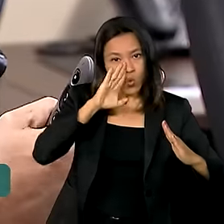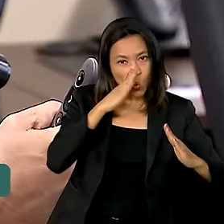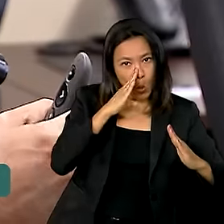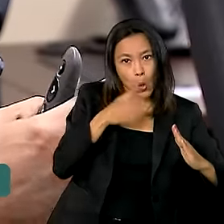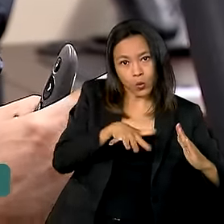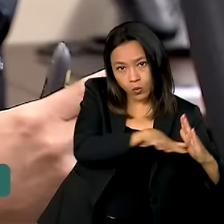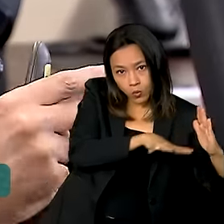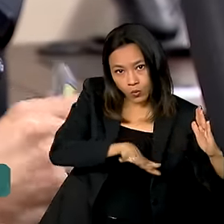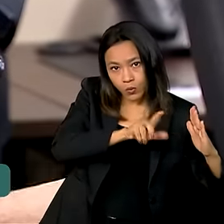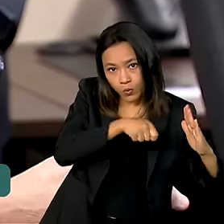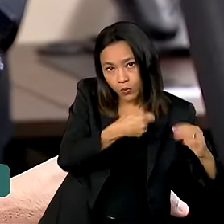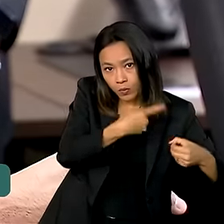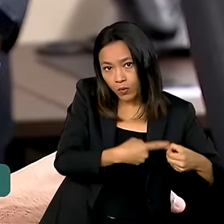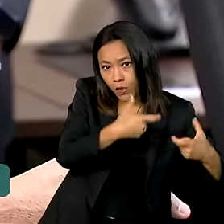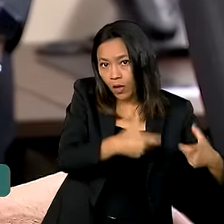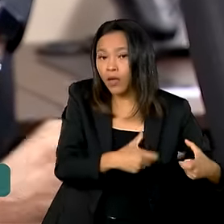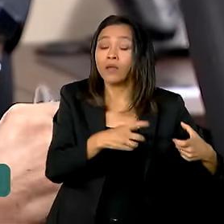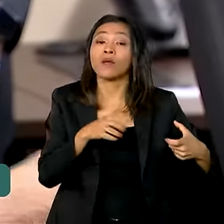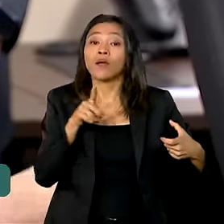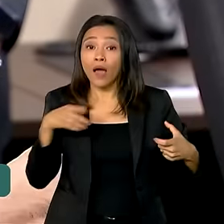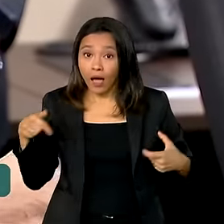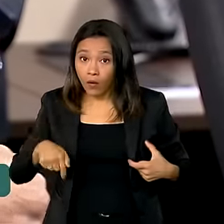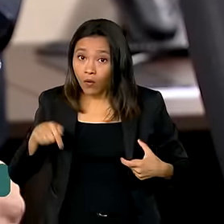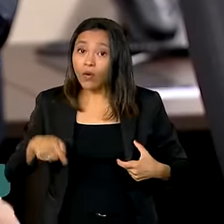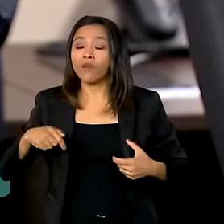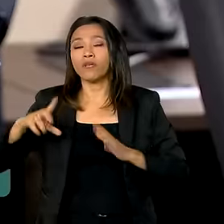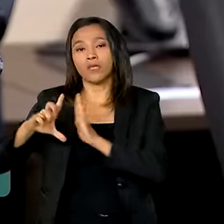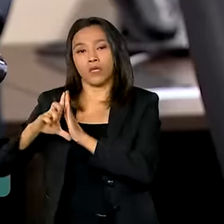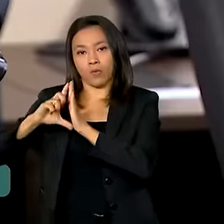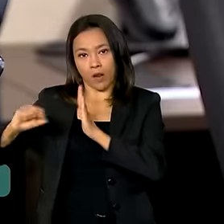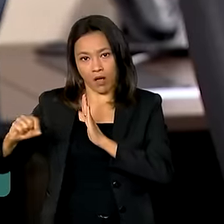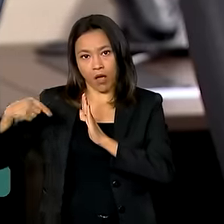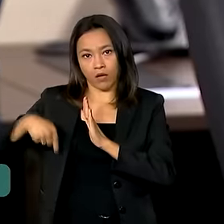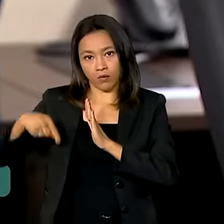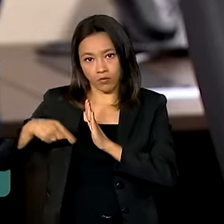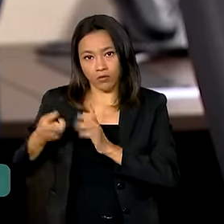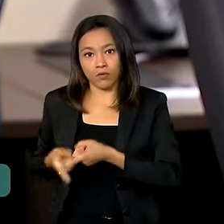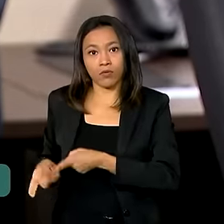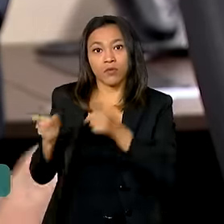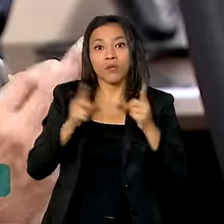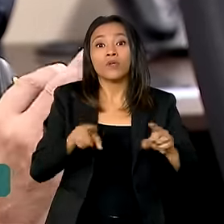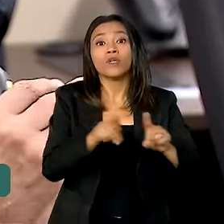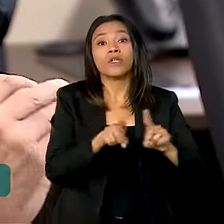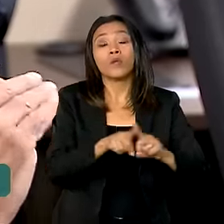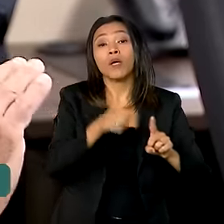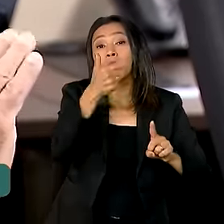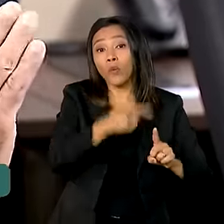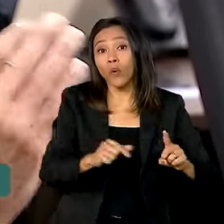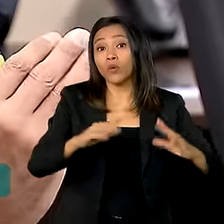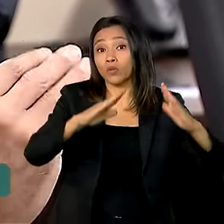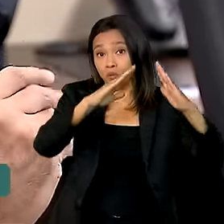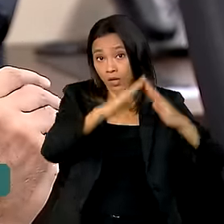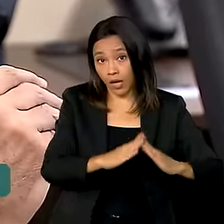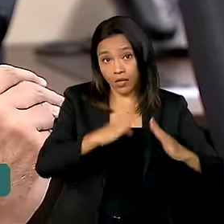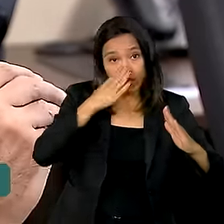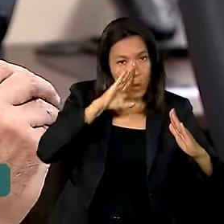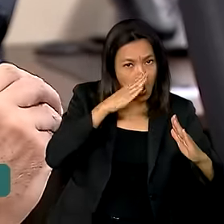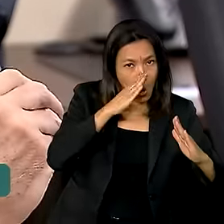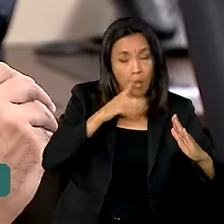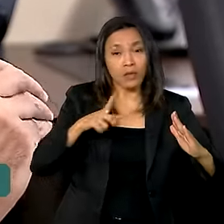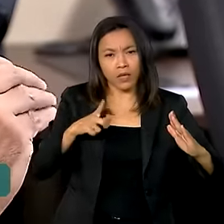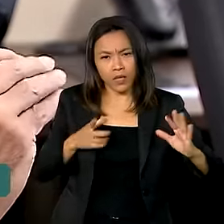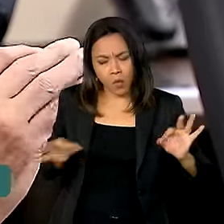será contemplado o Palácio do Planalto e o Palácio de Abulú. As guaritas têm a mesma